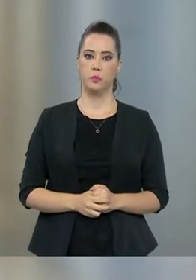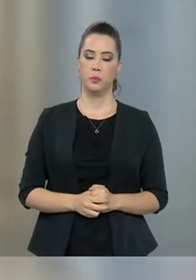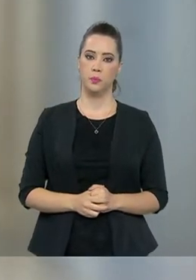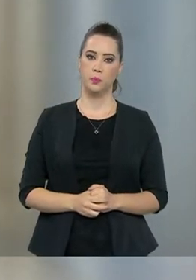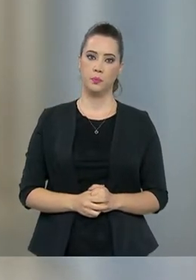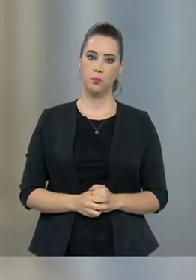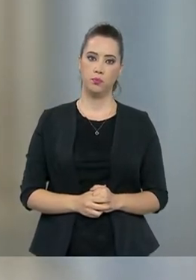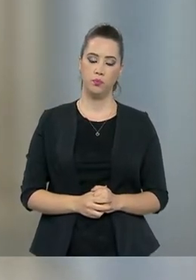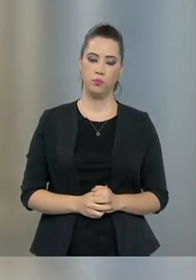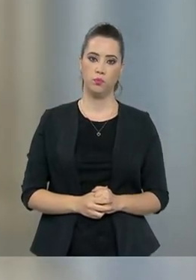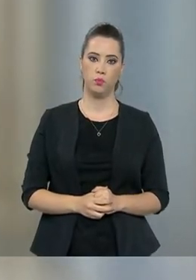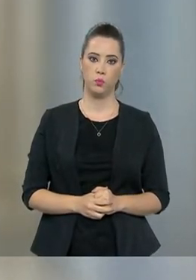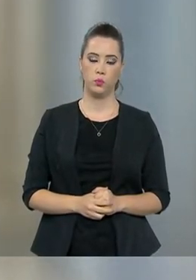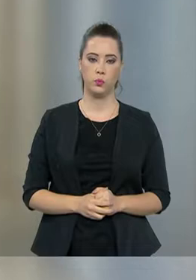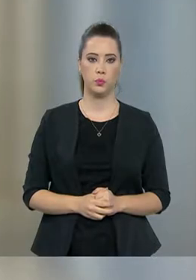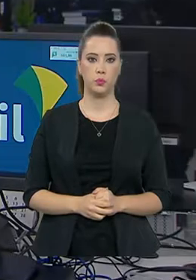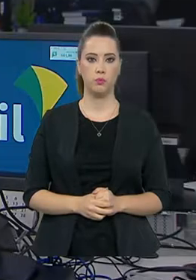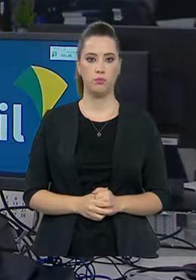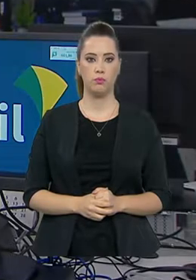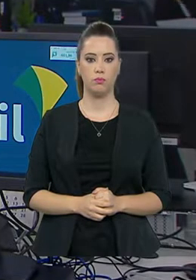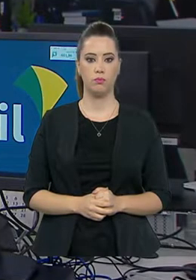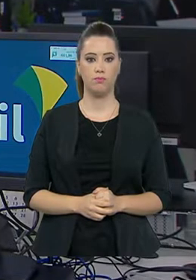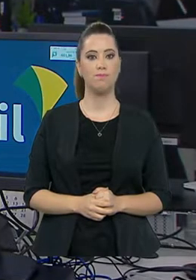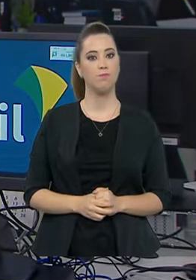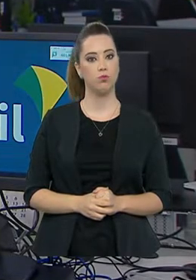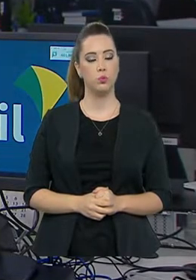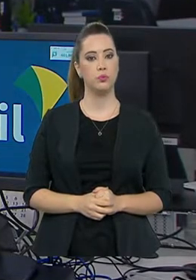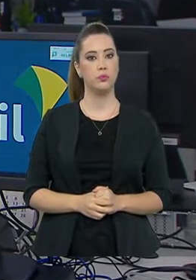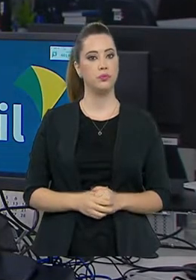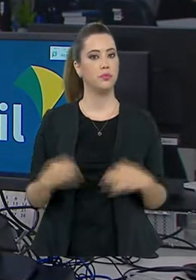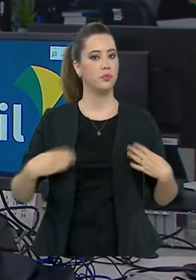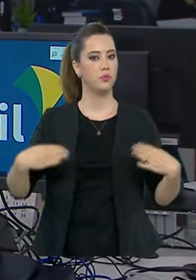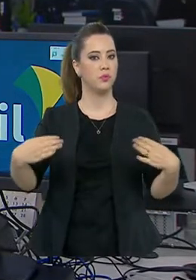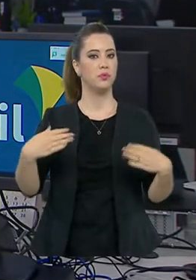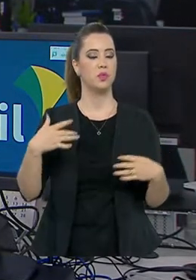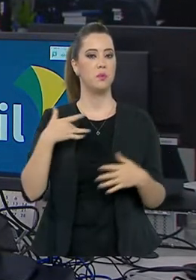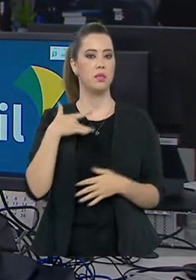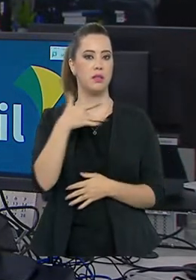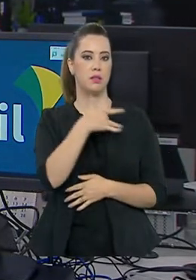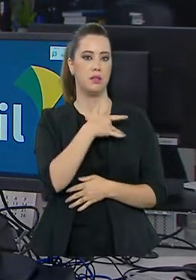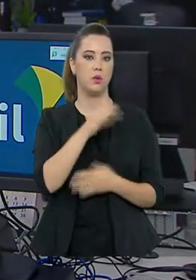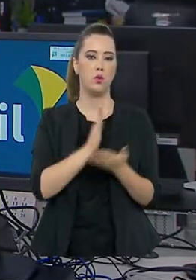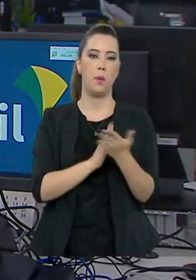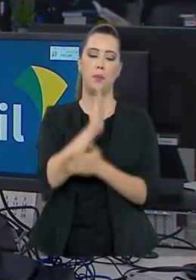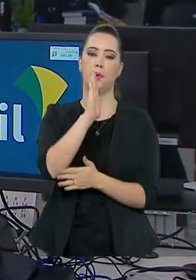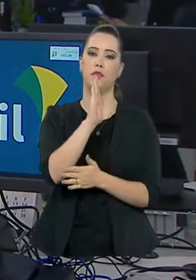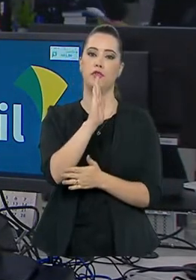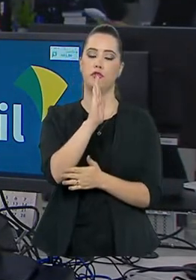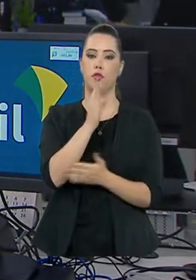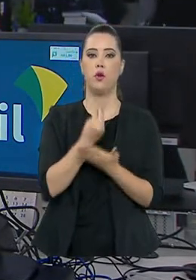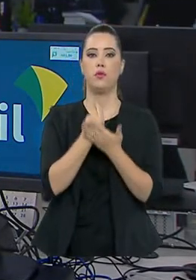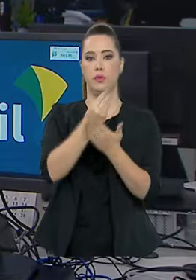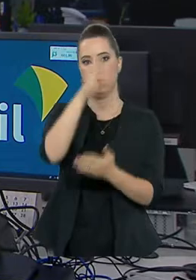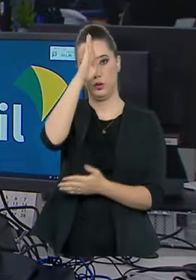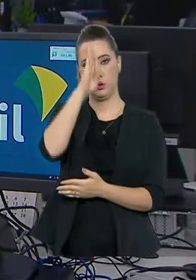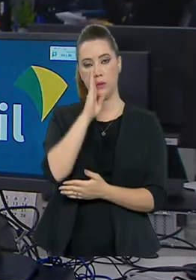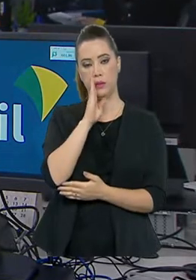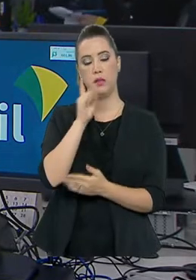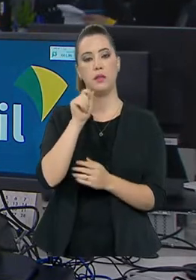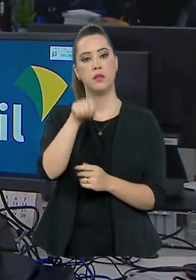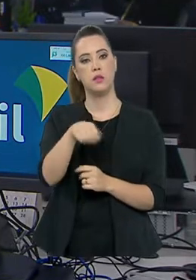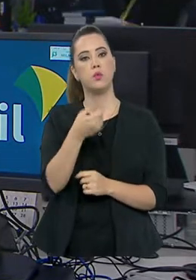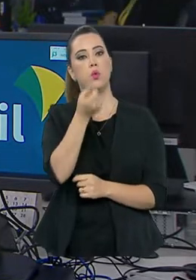.gov.br. O Ministério da Saúde aprovou a oferta gratuita de um medicamento para